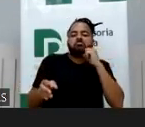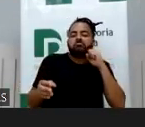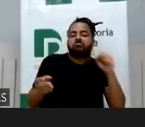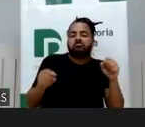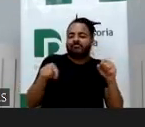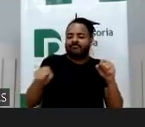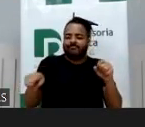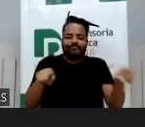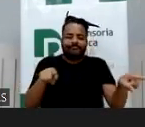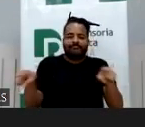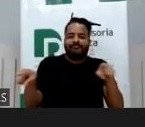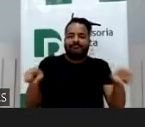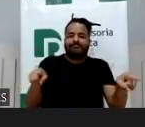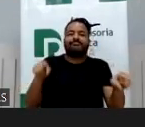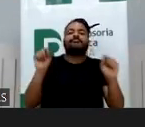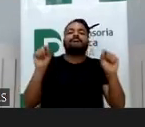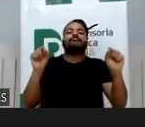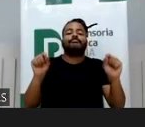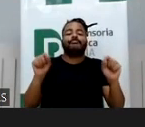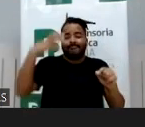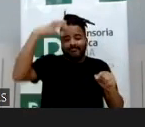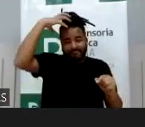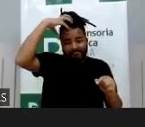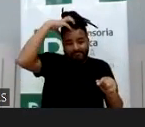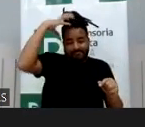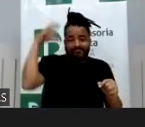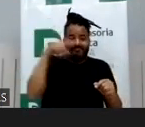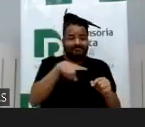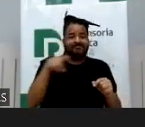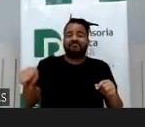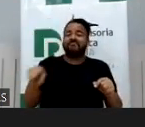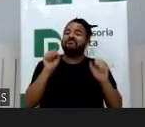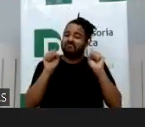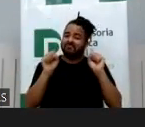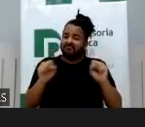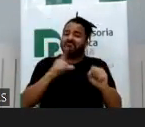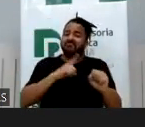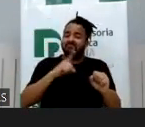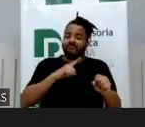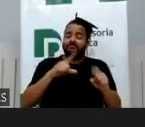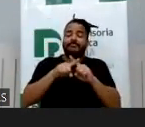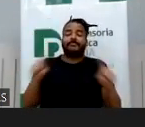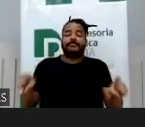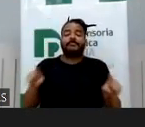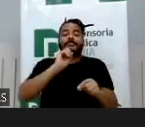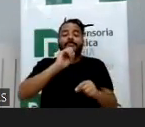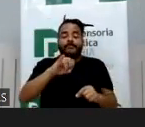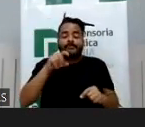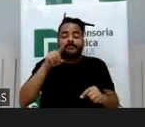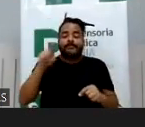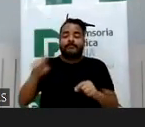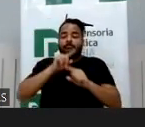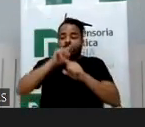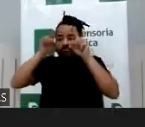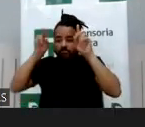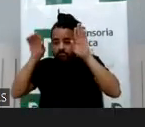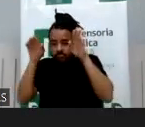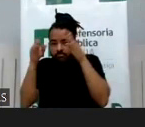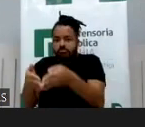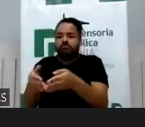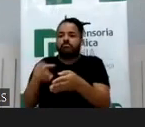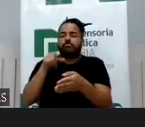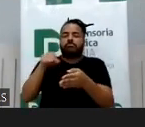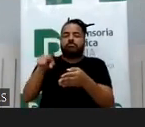eu acho que a discussão de culpa vai acabar sendo inevitável. Mas, do ponto de vista técnico, se o ato ilícito é objetivo, se ele prescinde